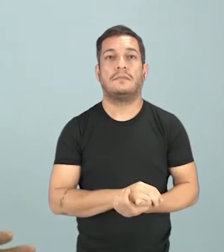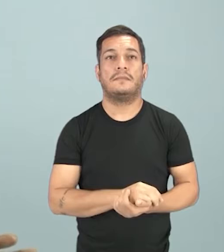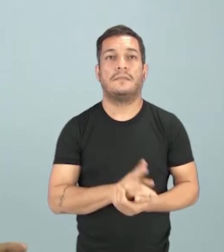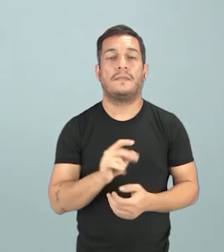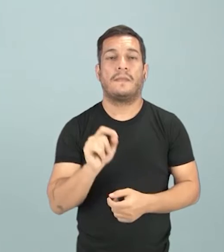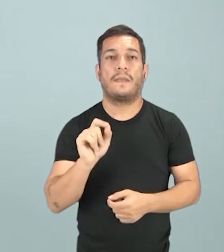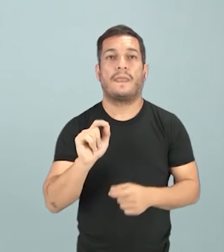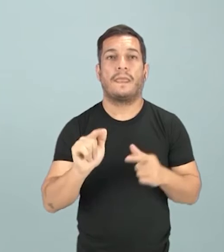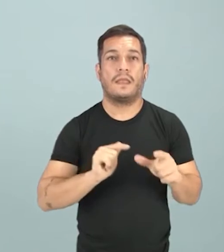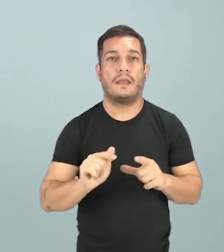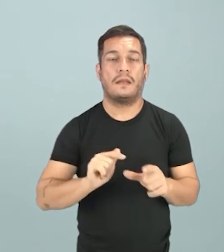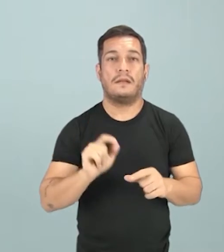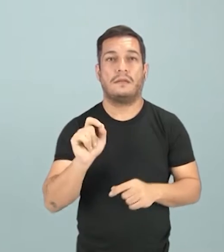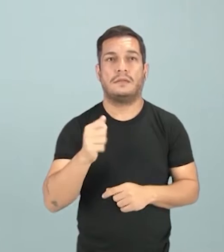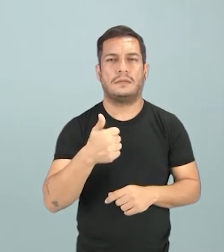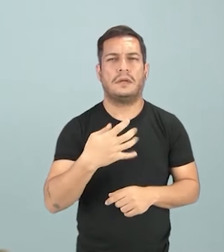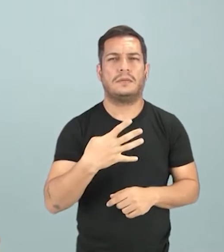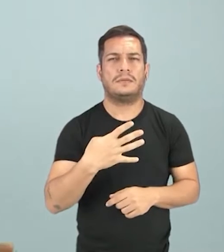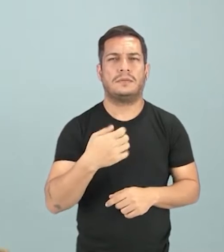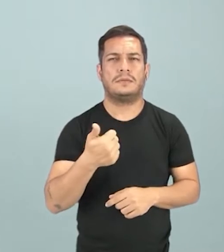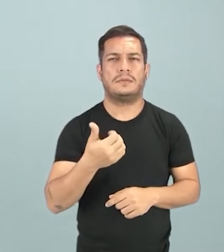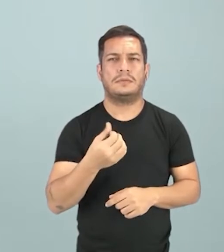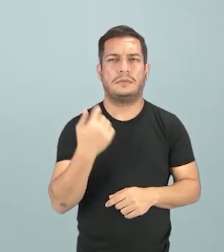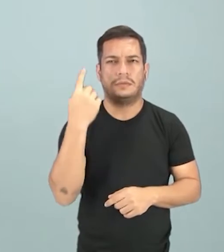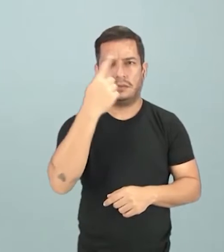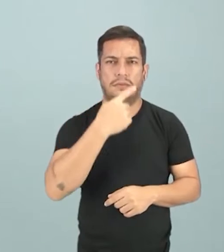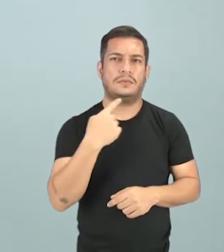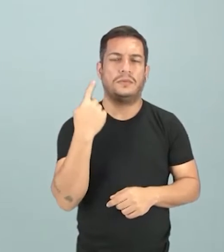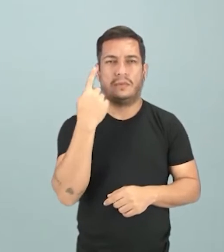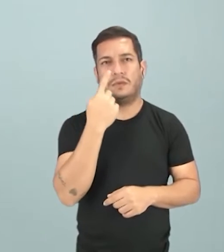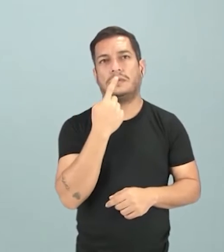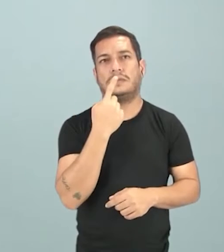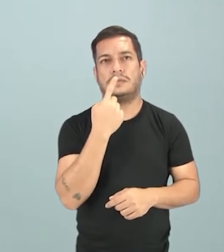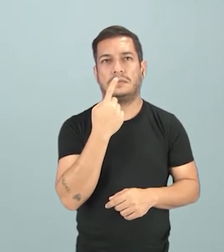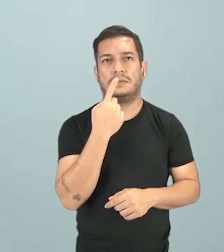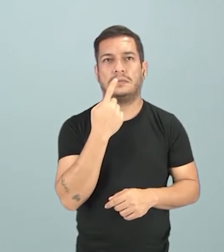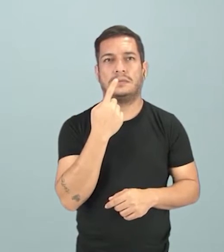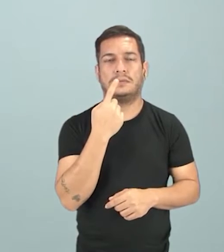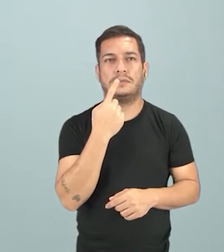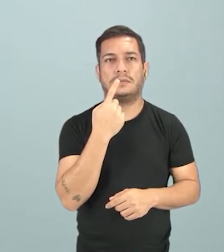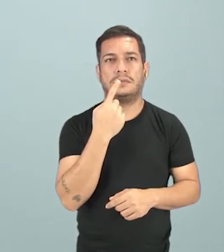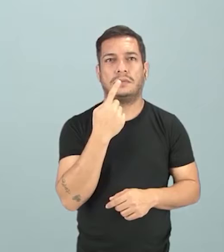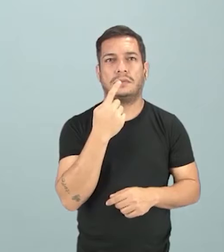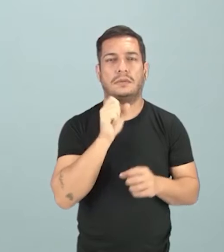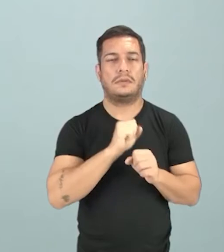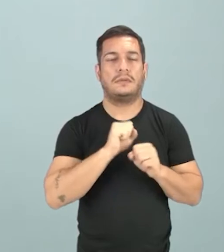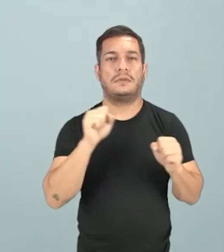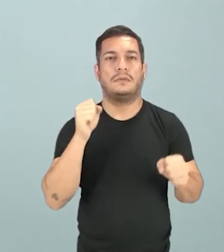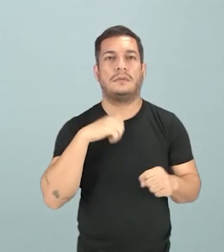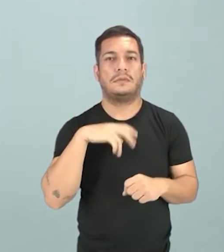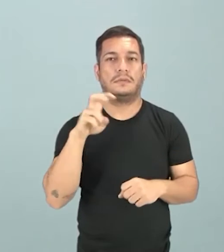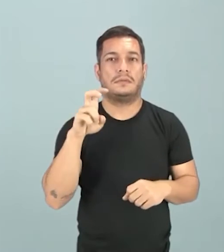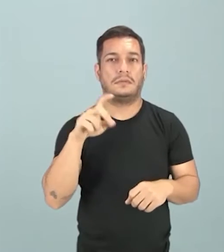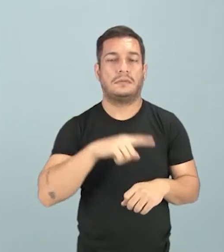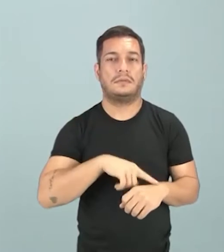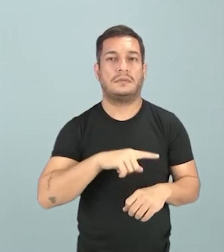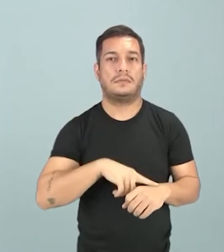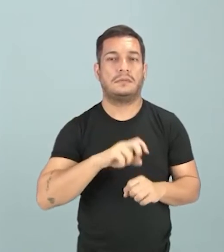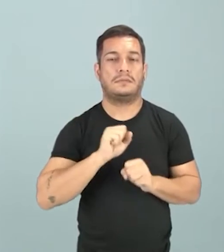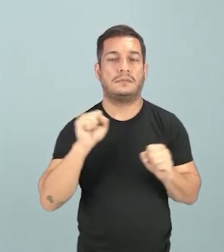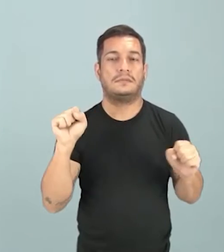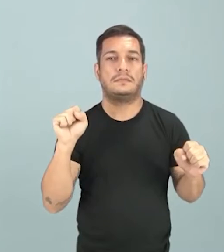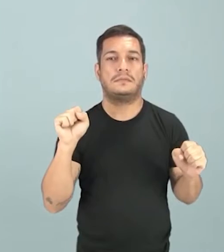trabalhar em torno de 14, 16 horas por dia. Levantar em torno de 5 horas, entrar